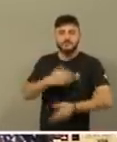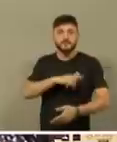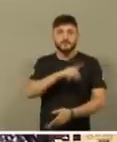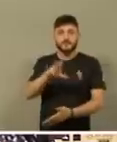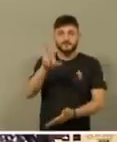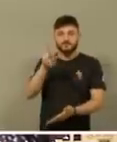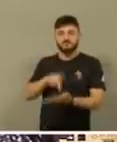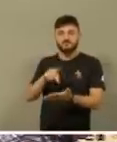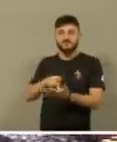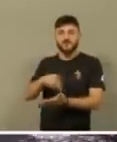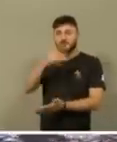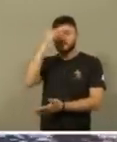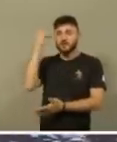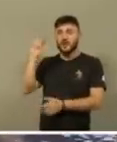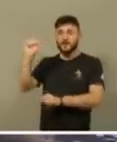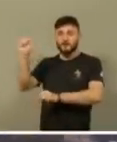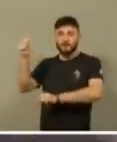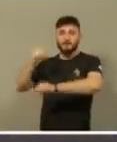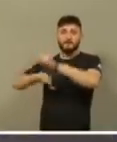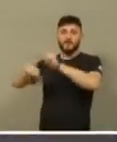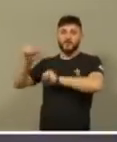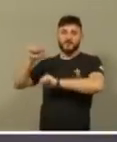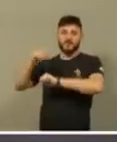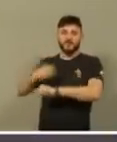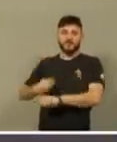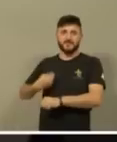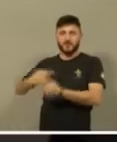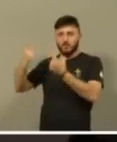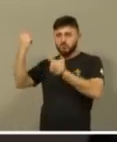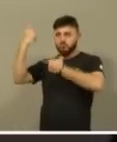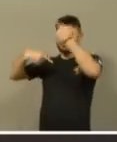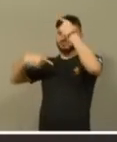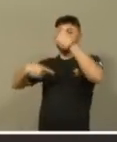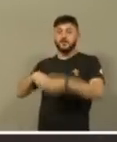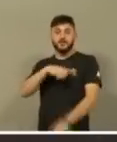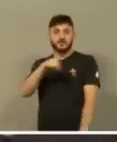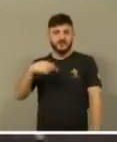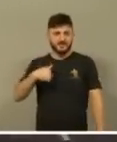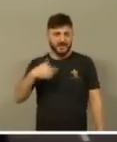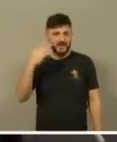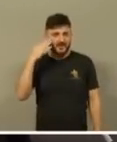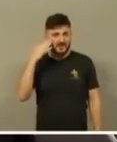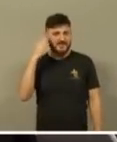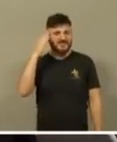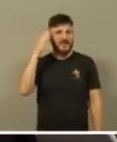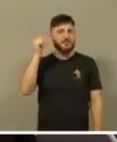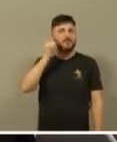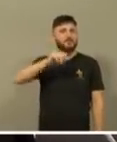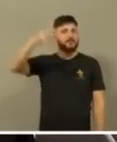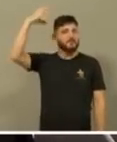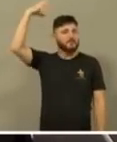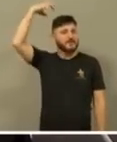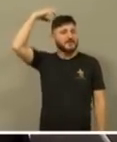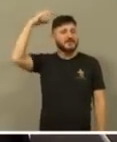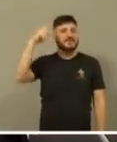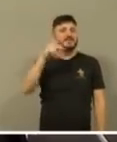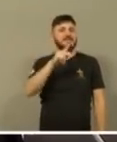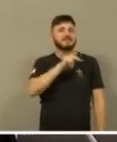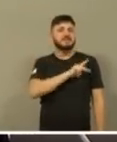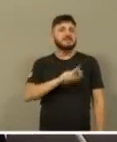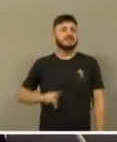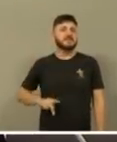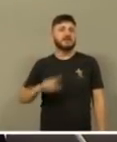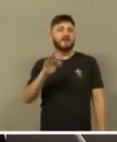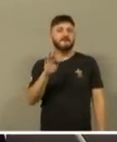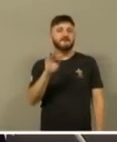verdadeiros xirex, vocês, fionas, vocês vão, dominar, tem certos filminhos, gente, que coisa